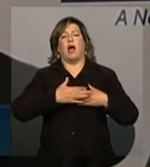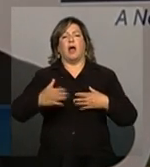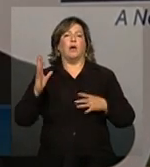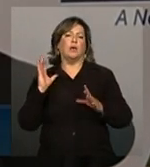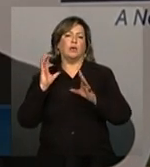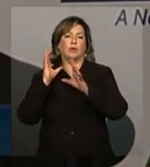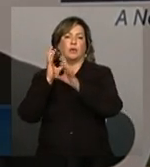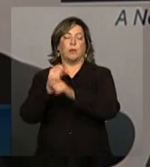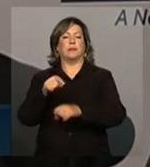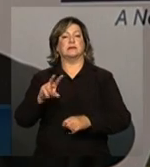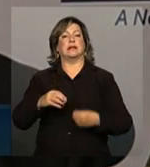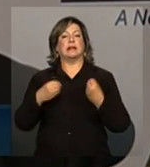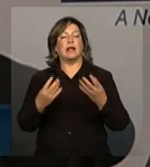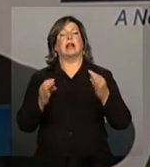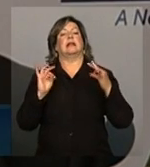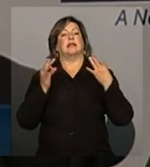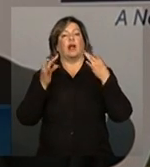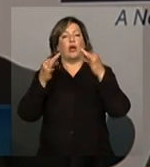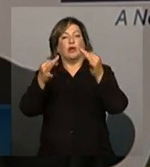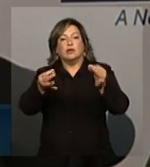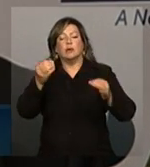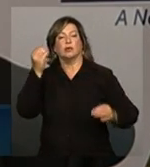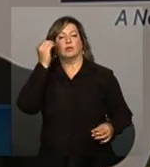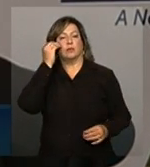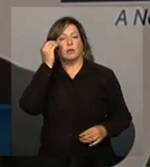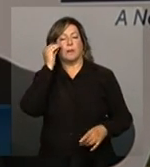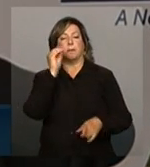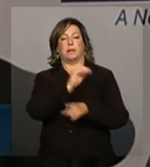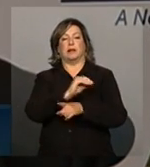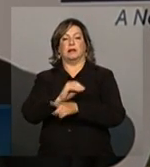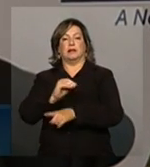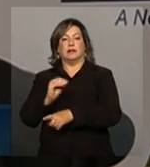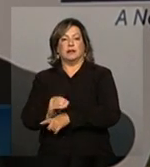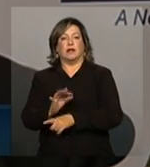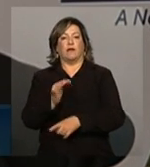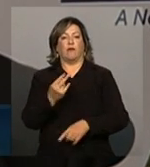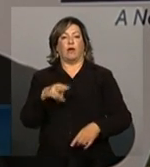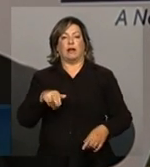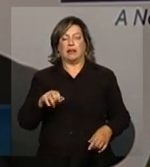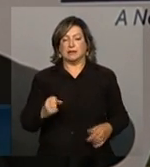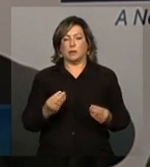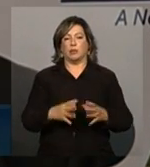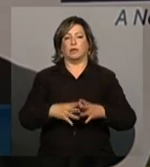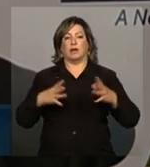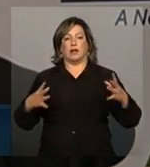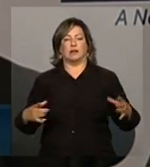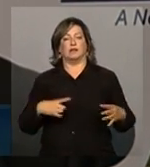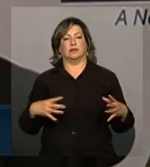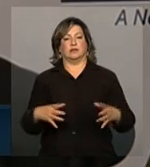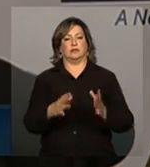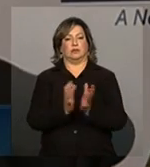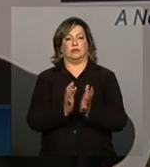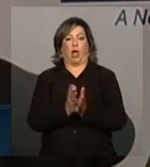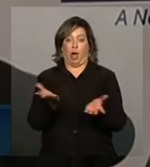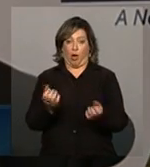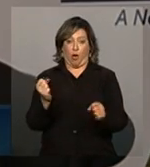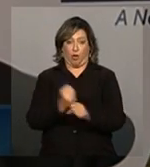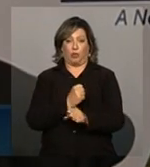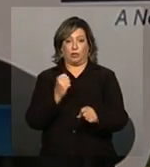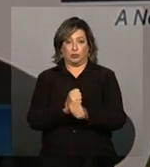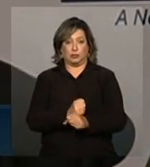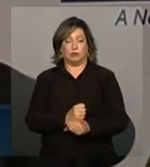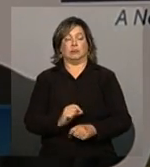foi dando uma tecnologia de operação e manutenção para Furnas muito grande e, agora, na construção, novamente, por Furnas,